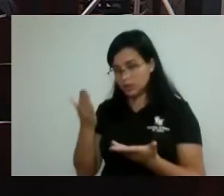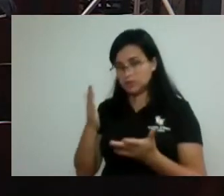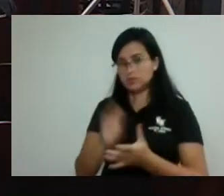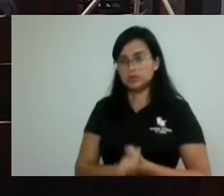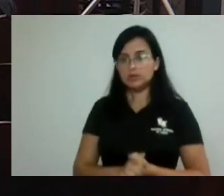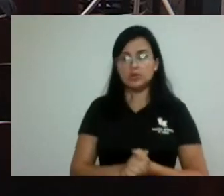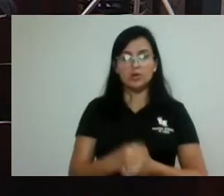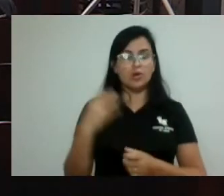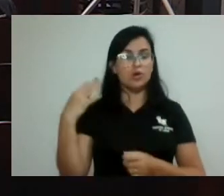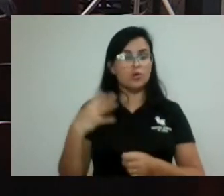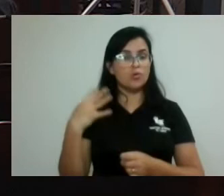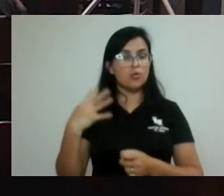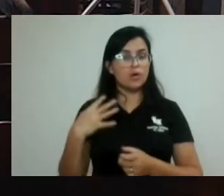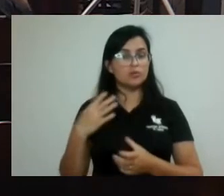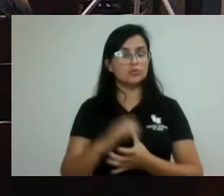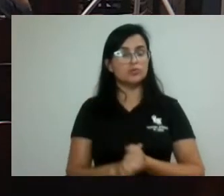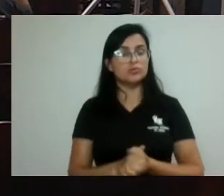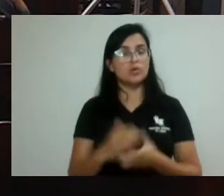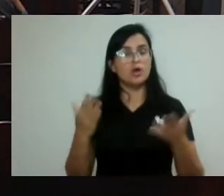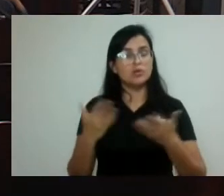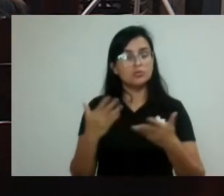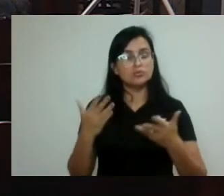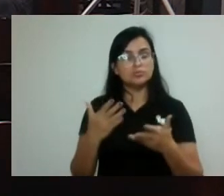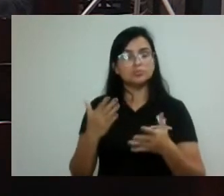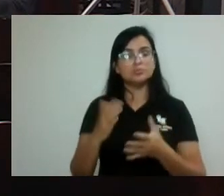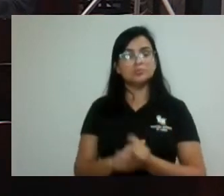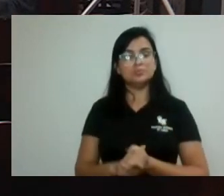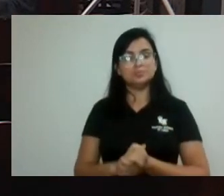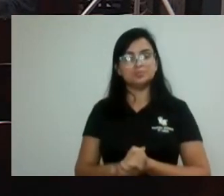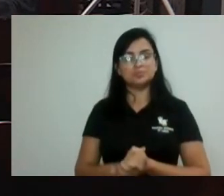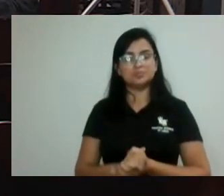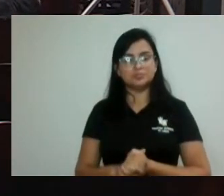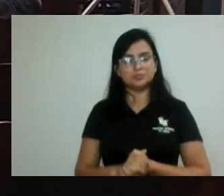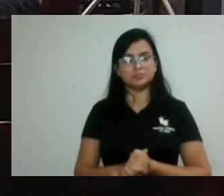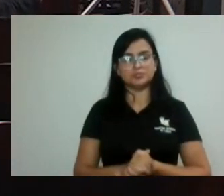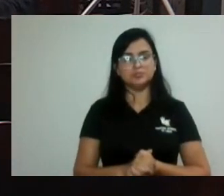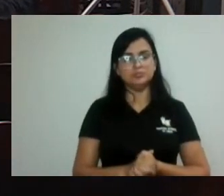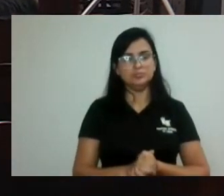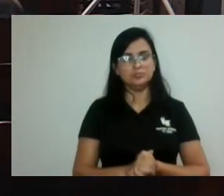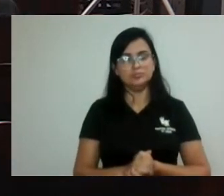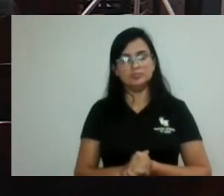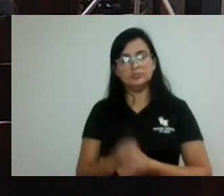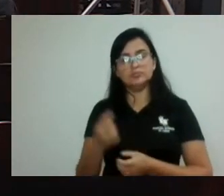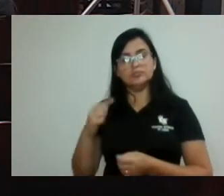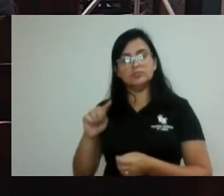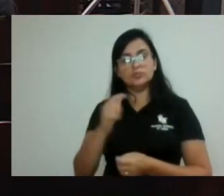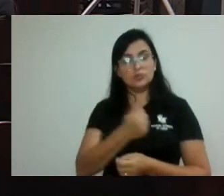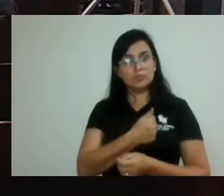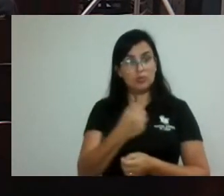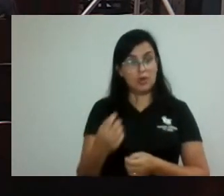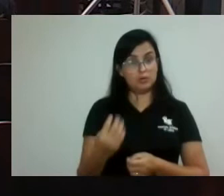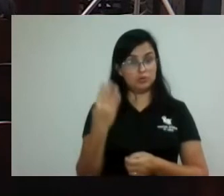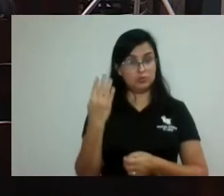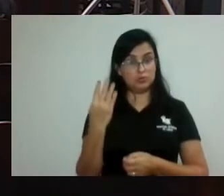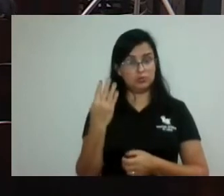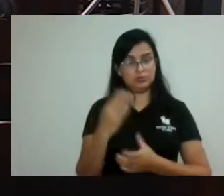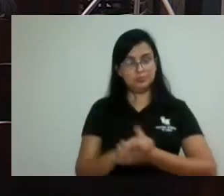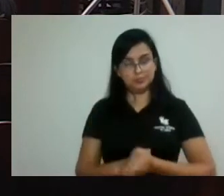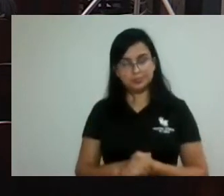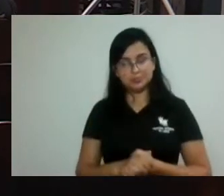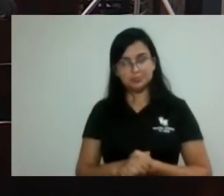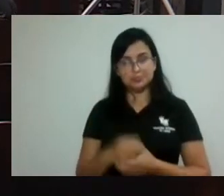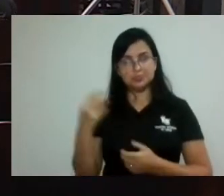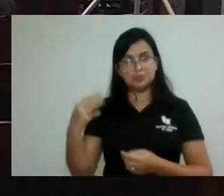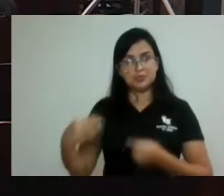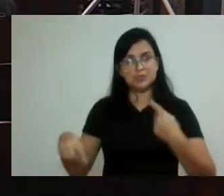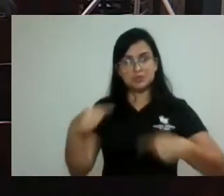agora o número, nós vamos para o número quarto. Número quatro. Terceira discussão. Processo